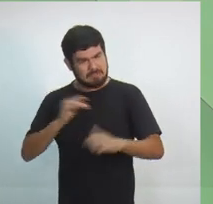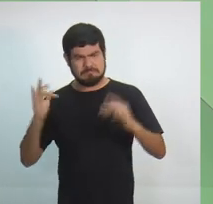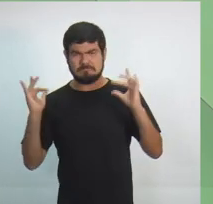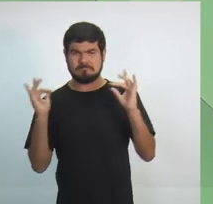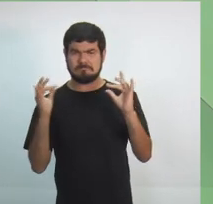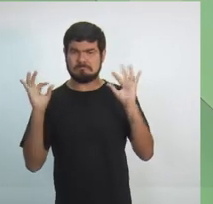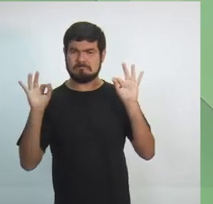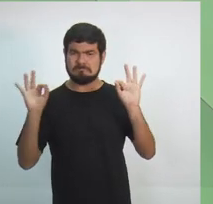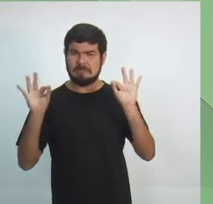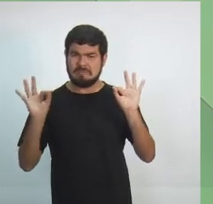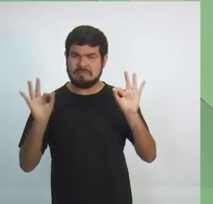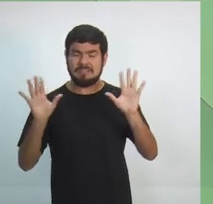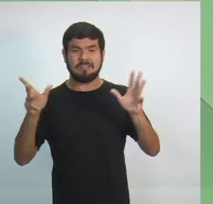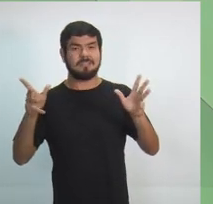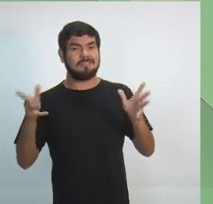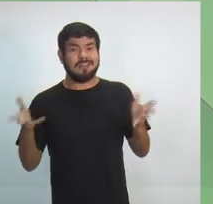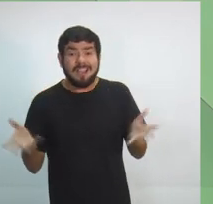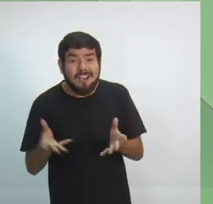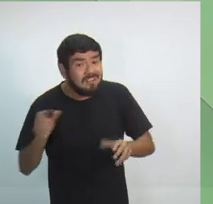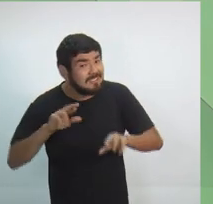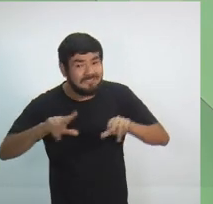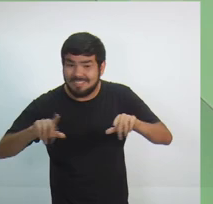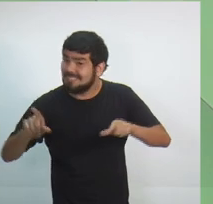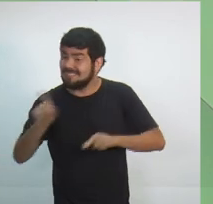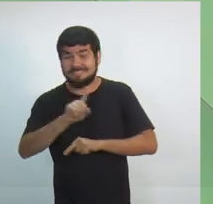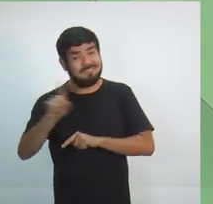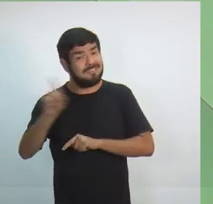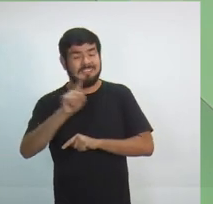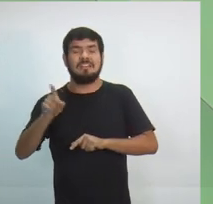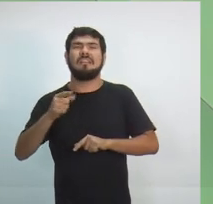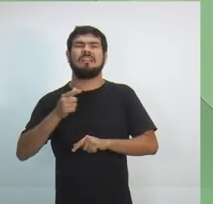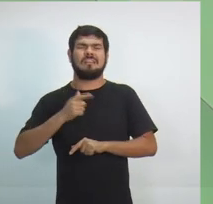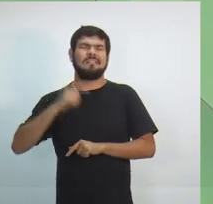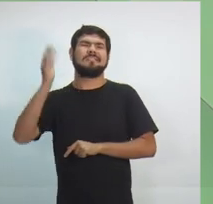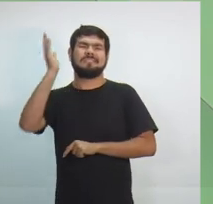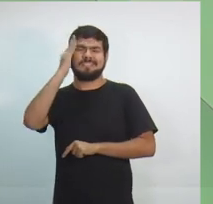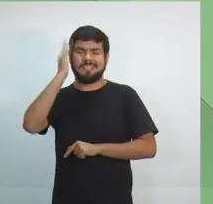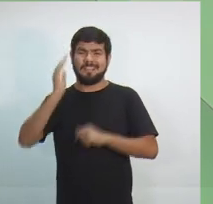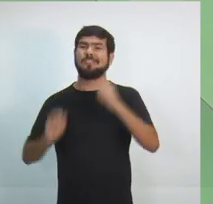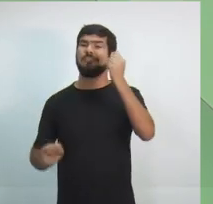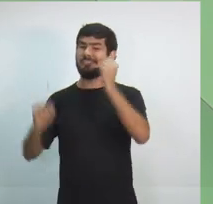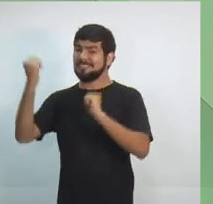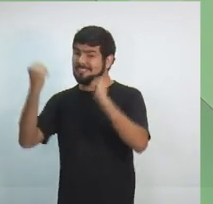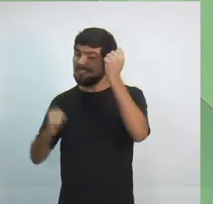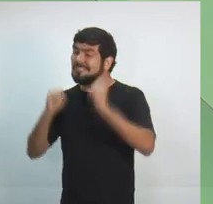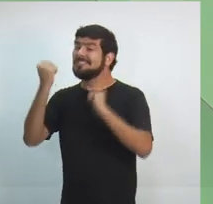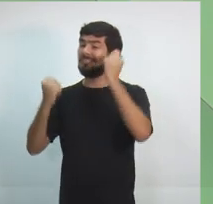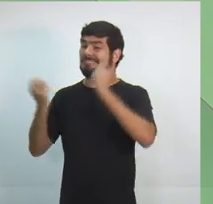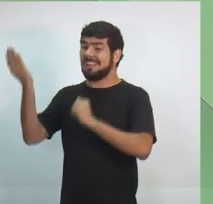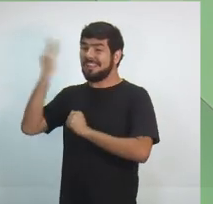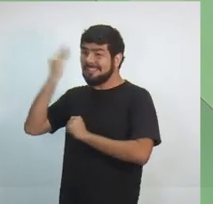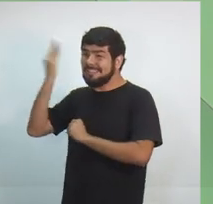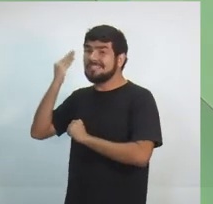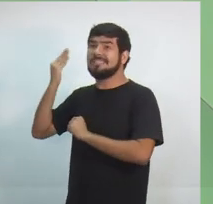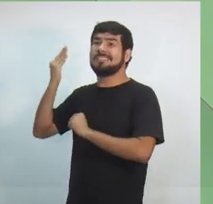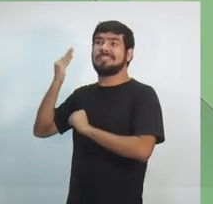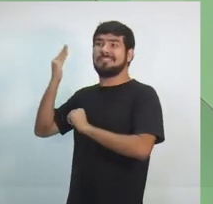não vai ser diferente agora no nosso projeto. Nós sabemos que o Distrito Industrial foi e está sendo hoje, tentando ser,